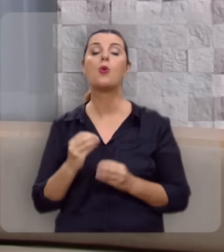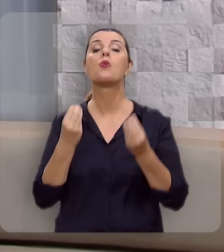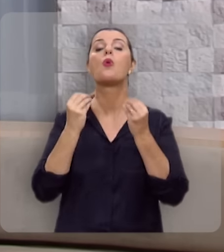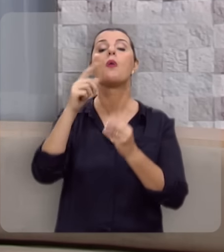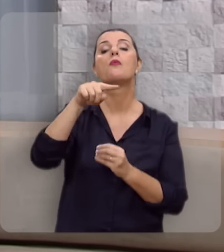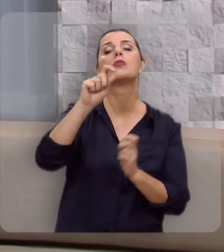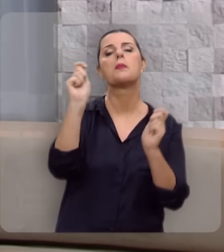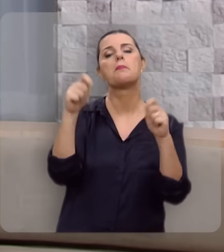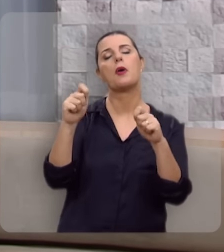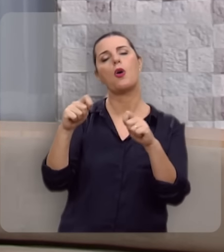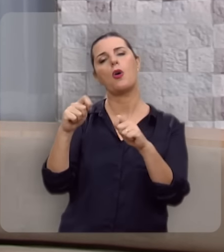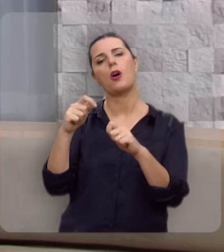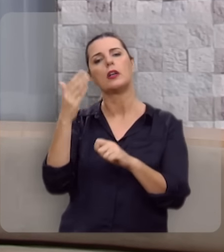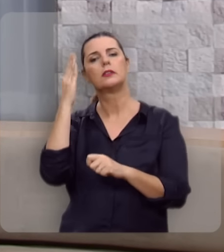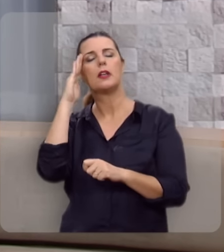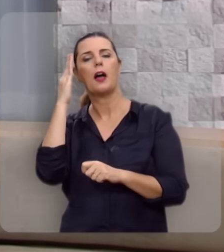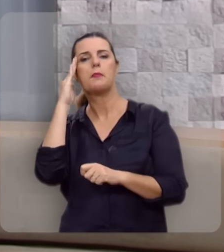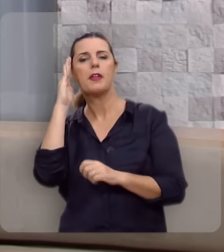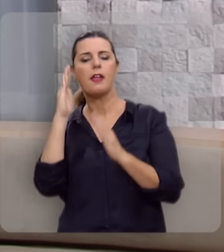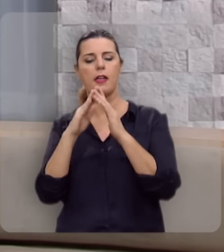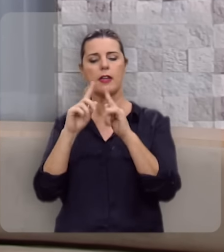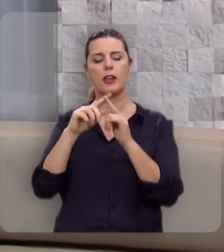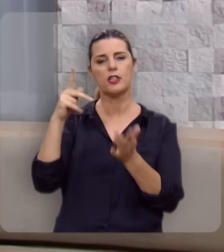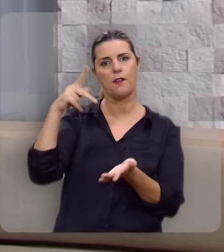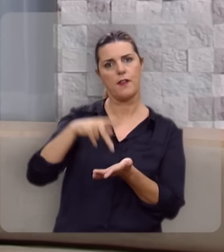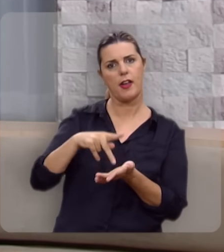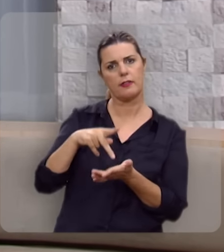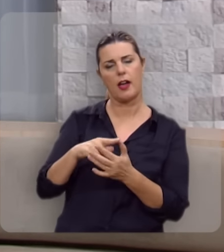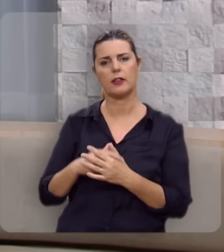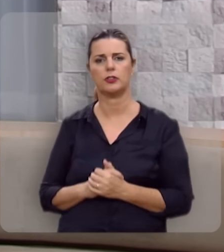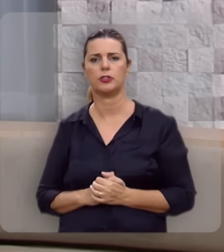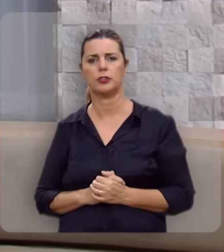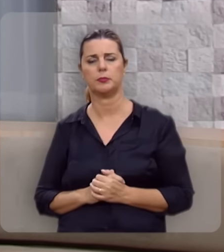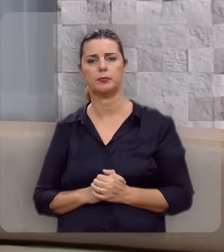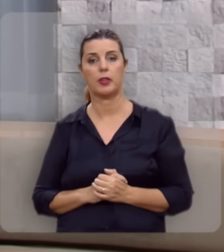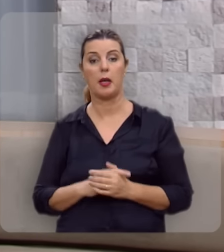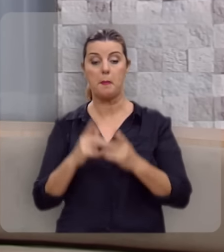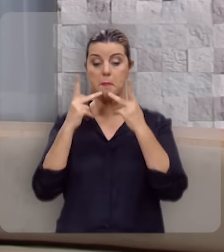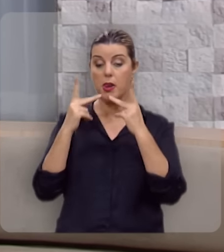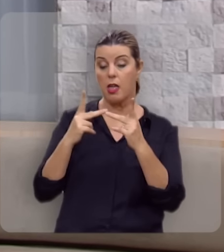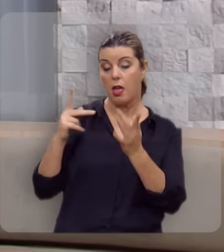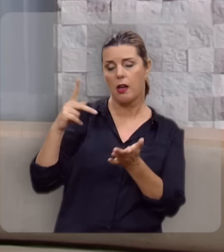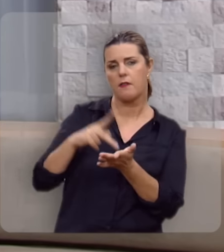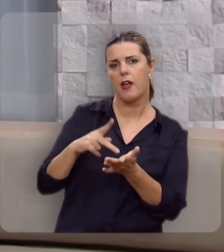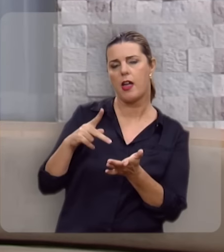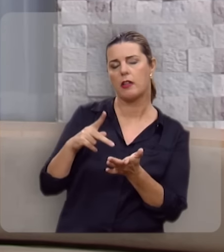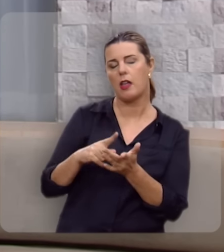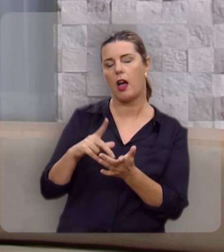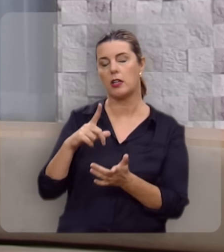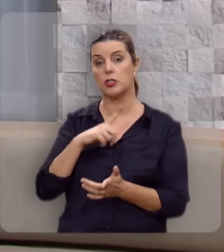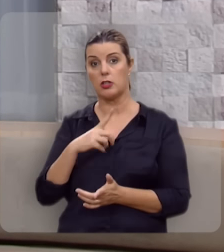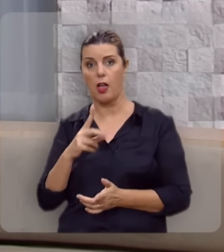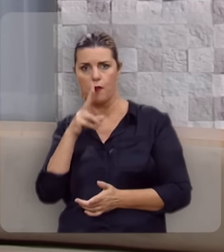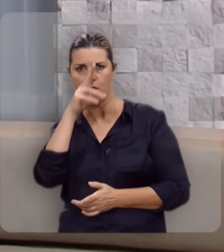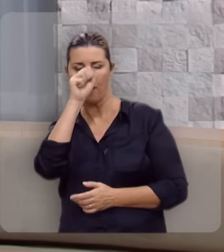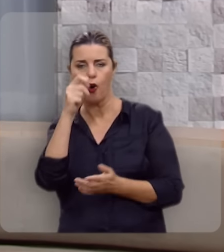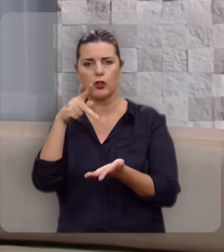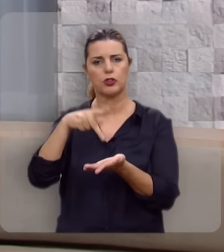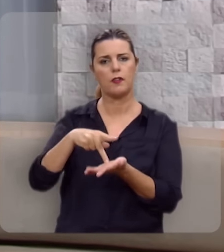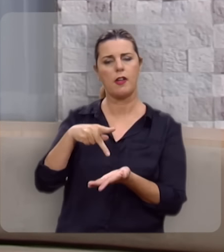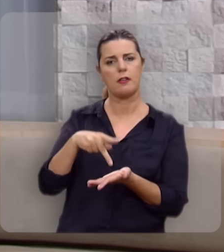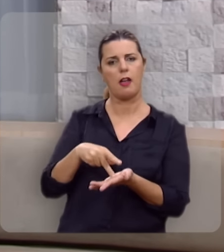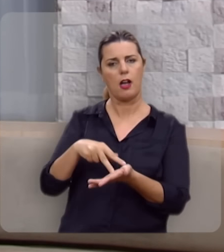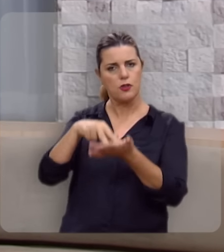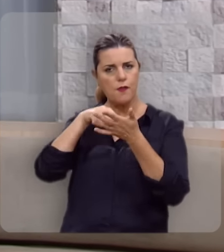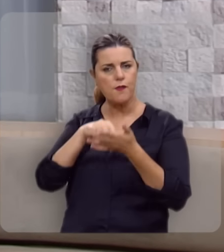Como você pode identificar uma igreja verdadeira, que anda na verdade, que prega a verdade, que é coluna e